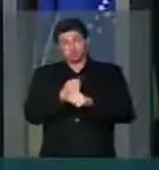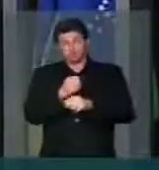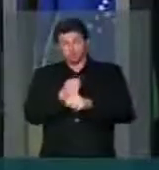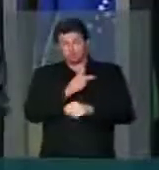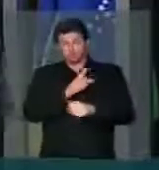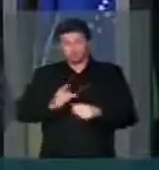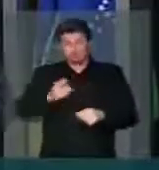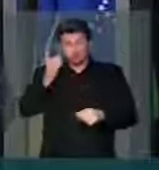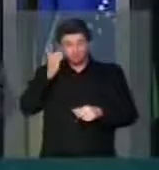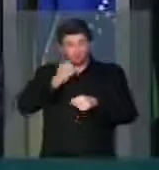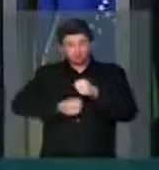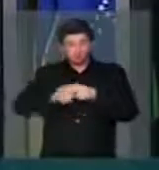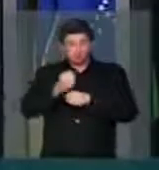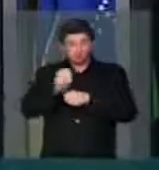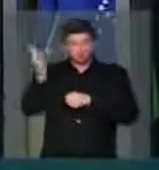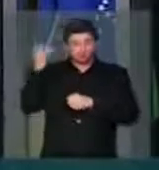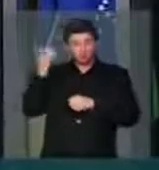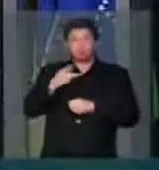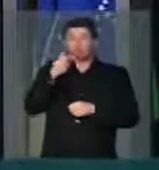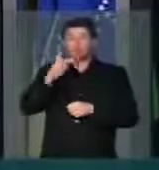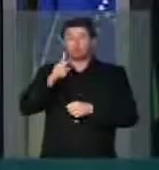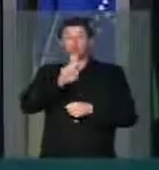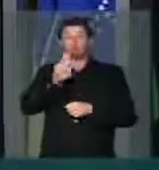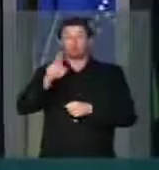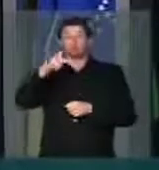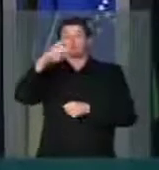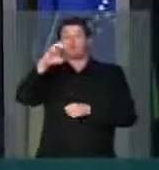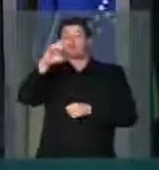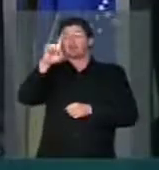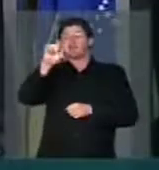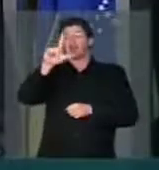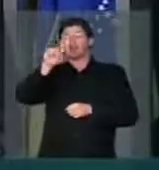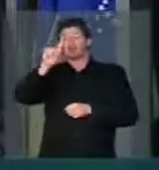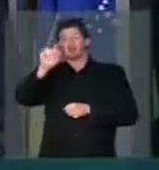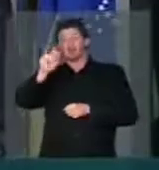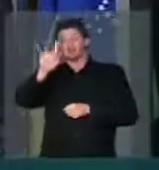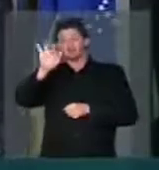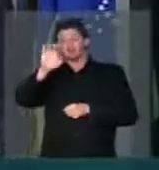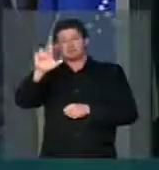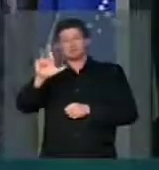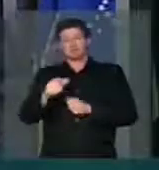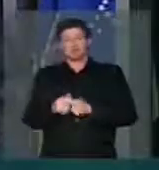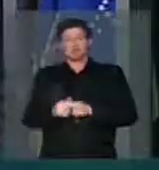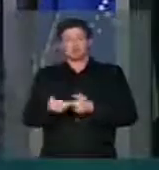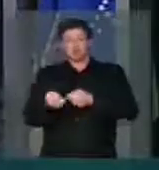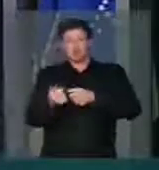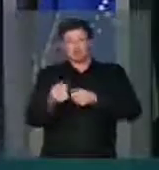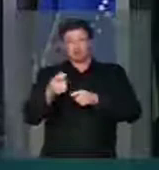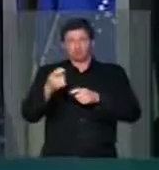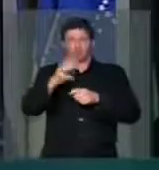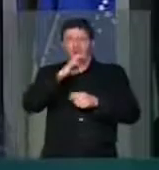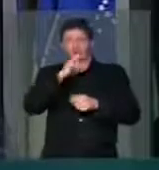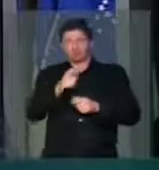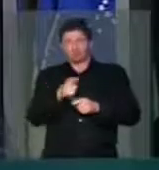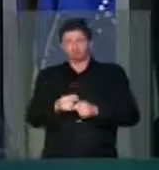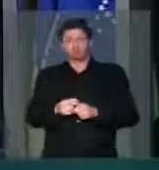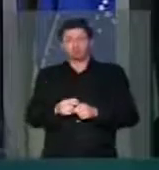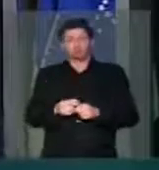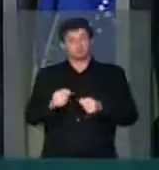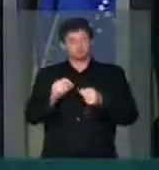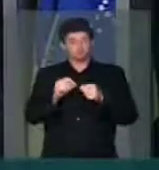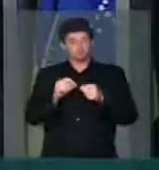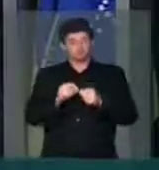passado, diz que ela cometeu as chamadas pedaladas fiscais e dizer à oposição, como diz nessa tribuna,